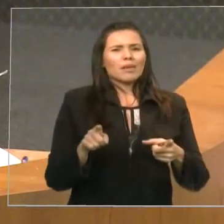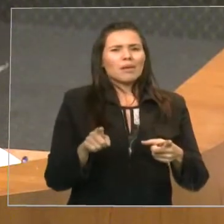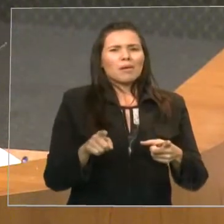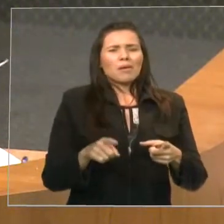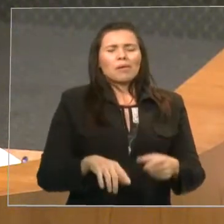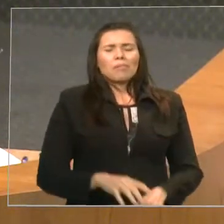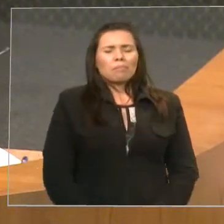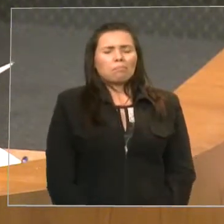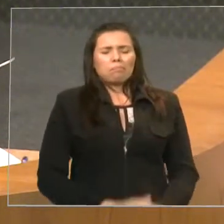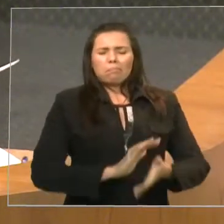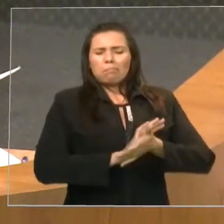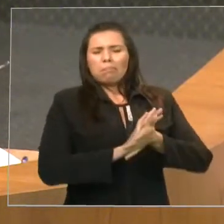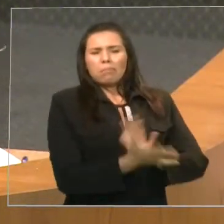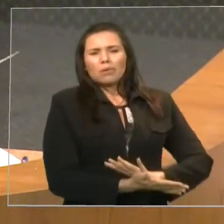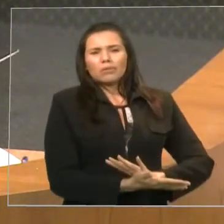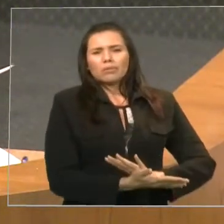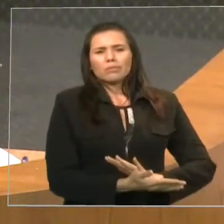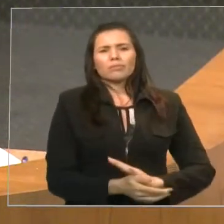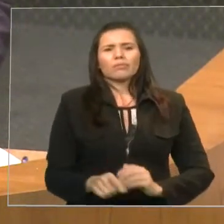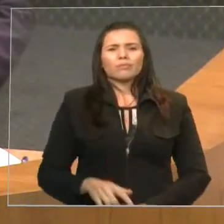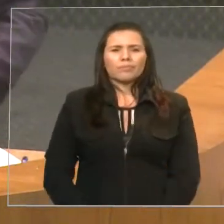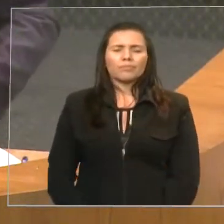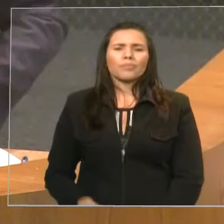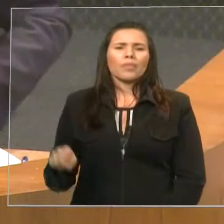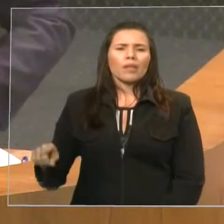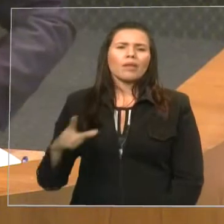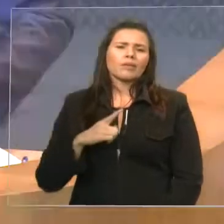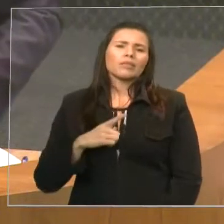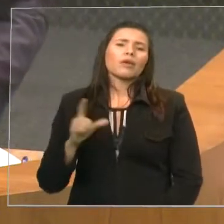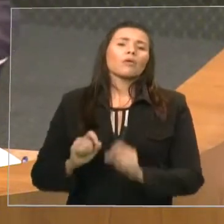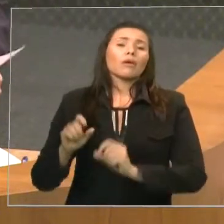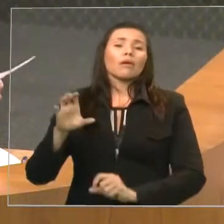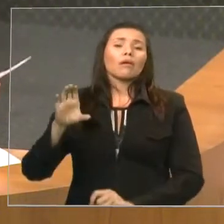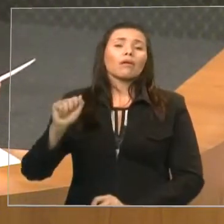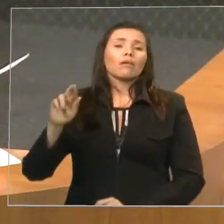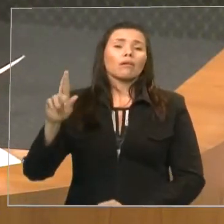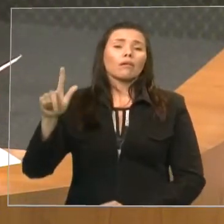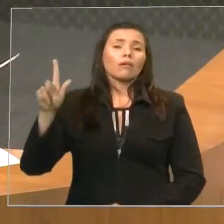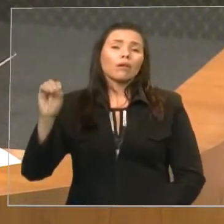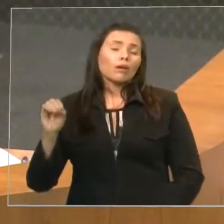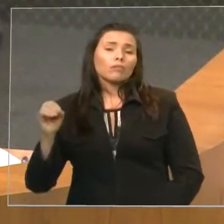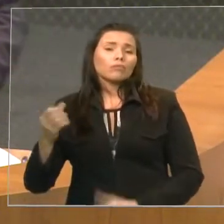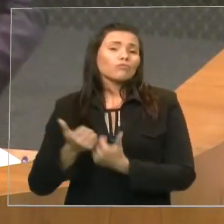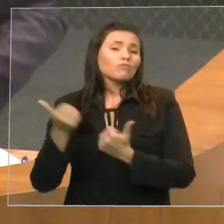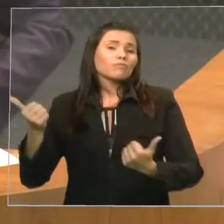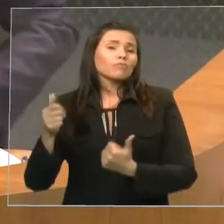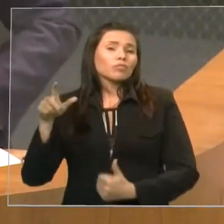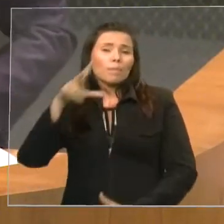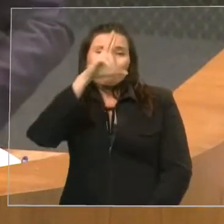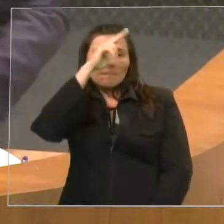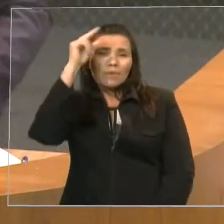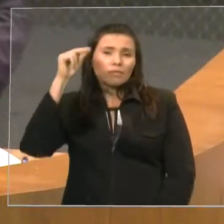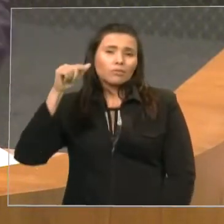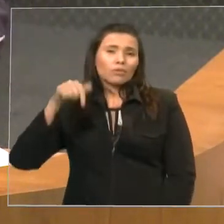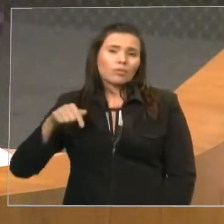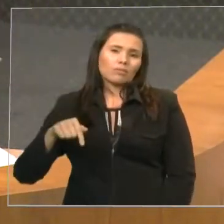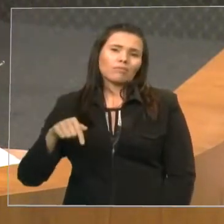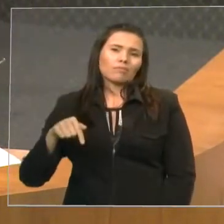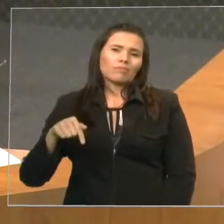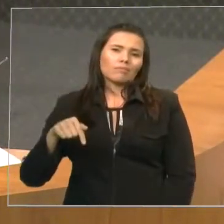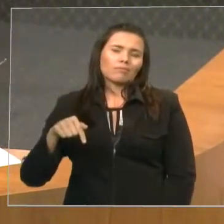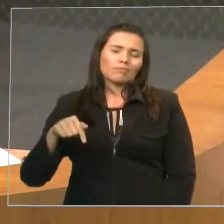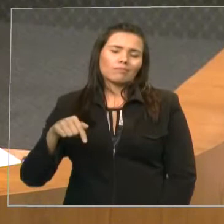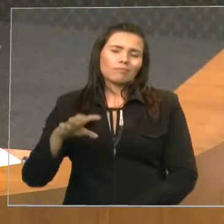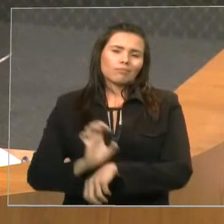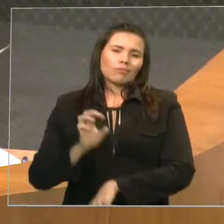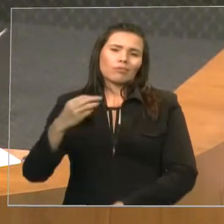tendo até mesmo cargo de vice-prefeitura na capital do Estado do Maranhão. É um grande absurdo isto, é um grande absurdo, porque não se deve